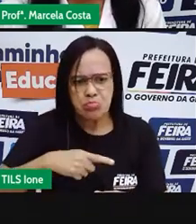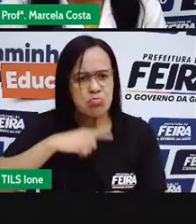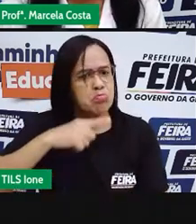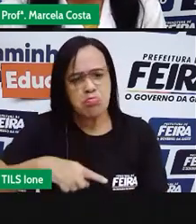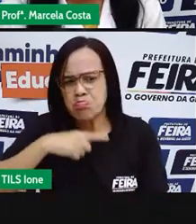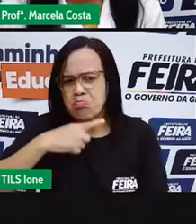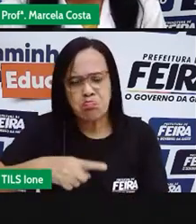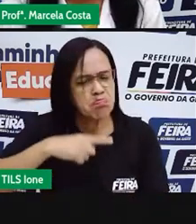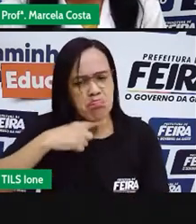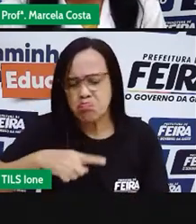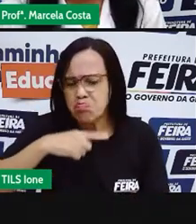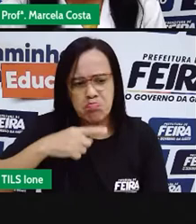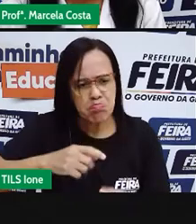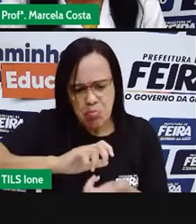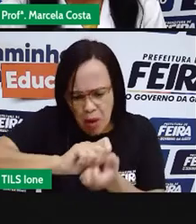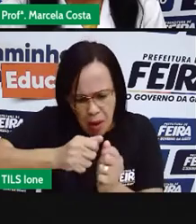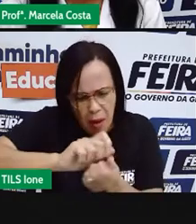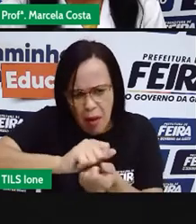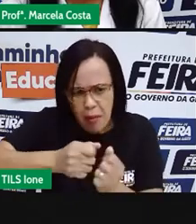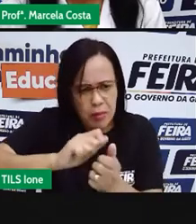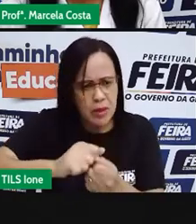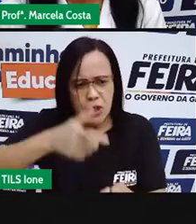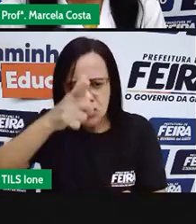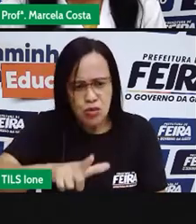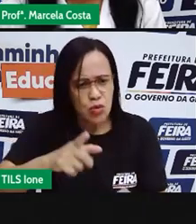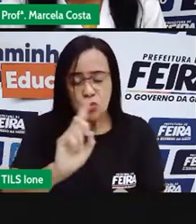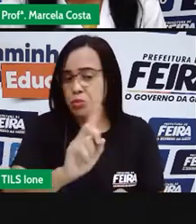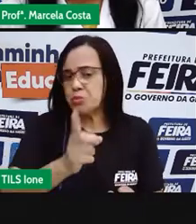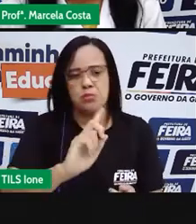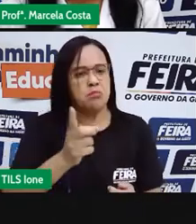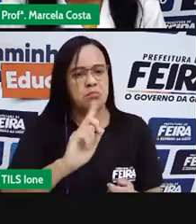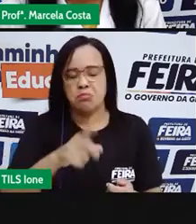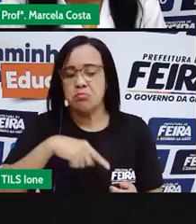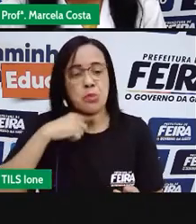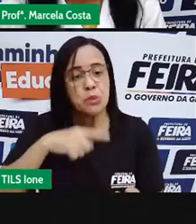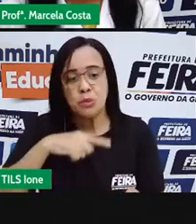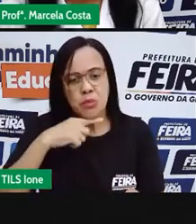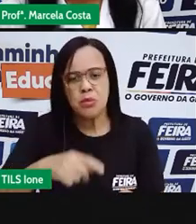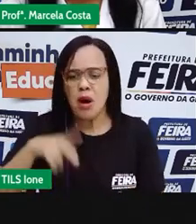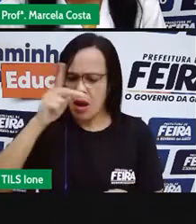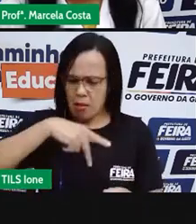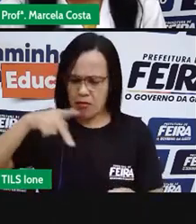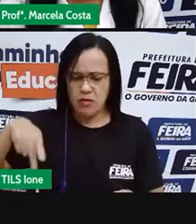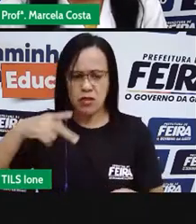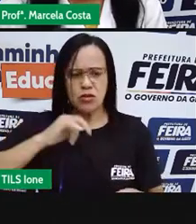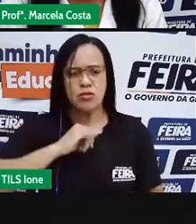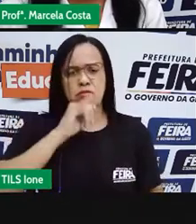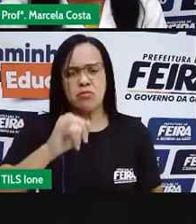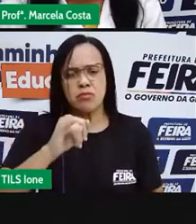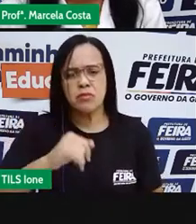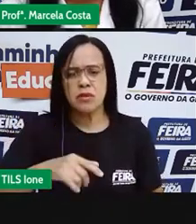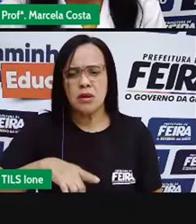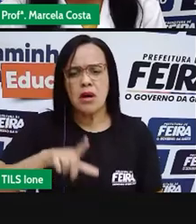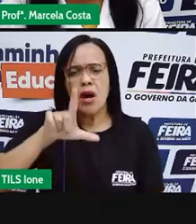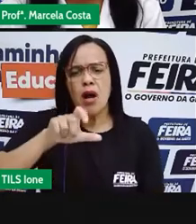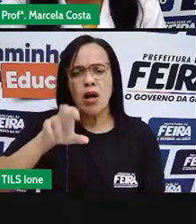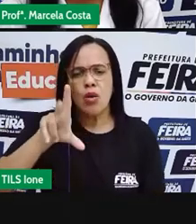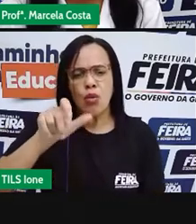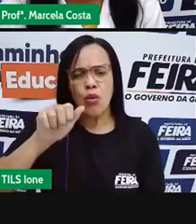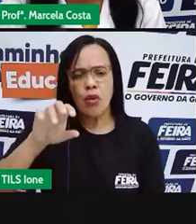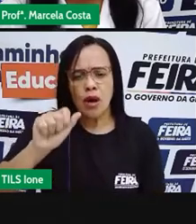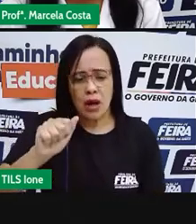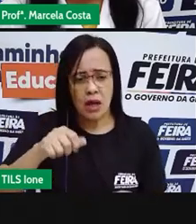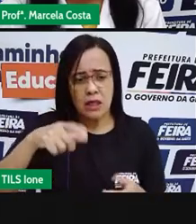tentou, mas não conseguiu desamassar a folha. Então, a professora disse-lhe, Lucas, o coração das